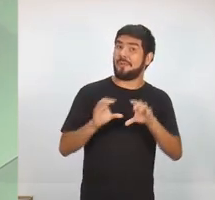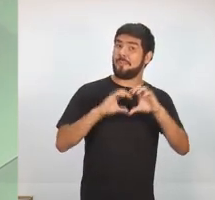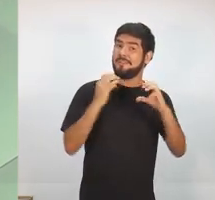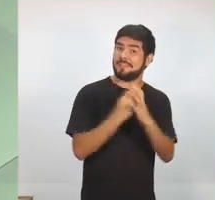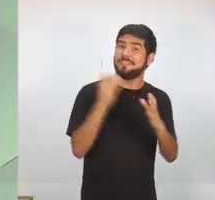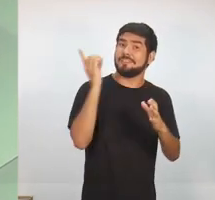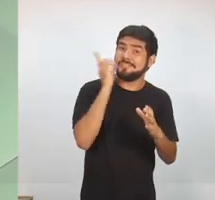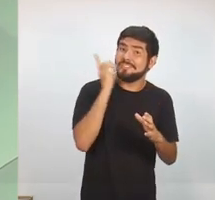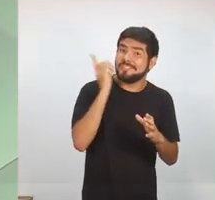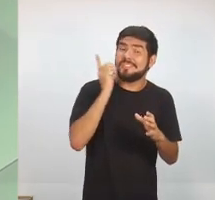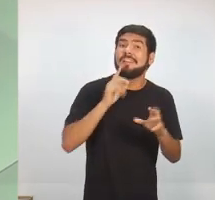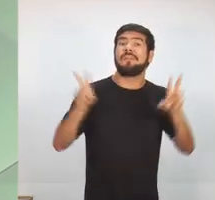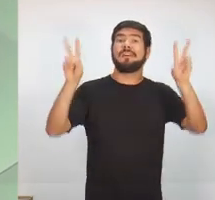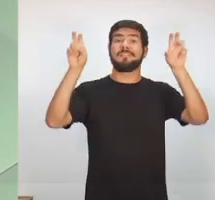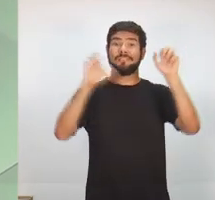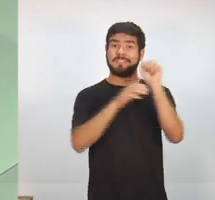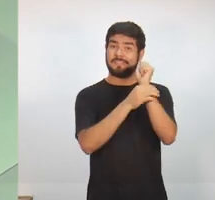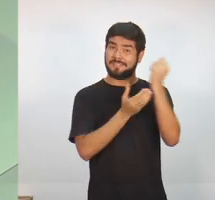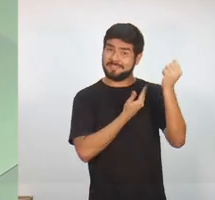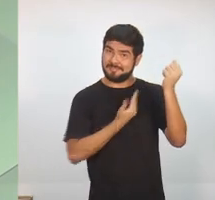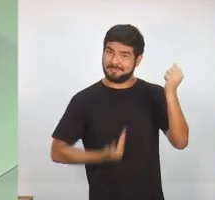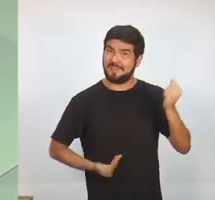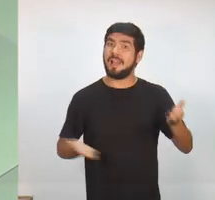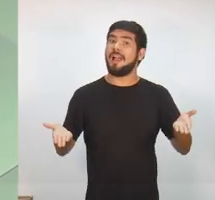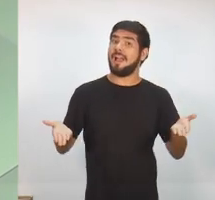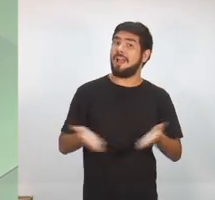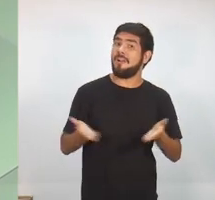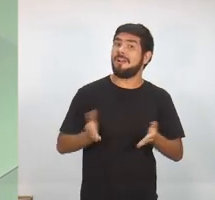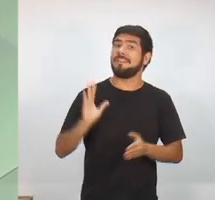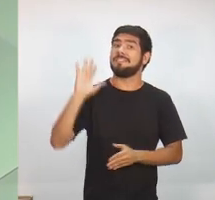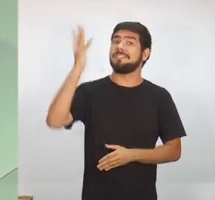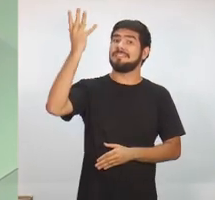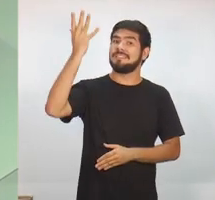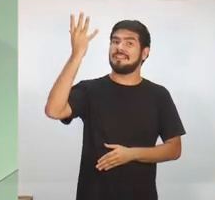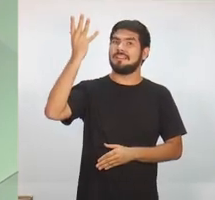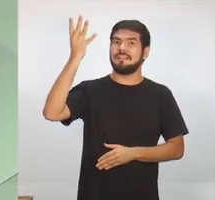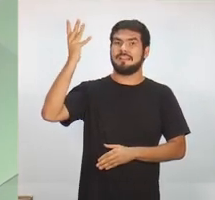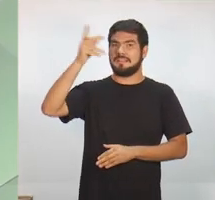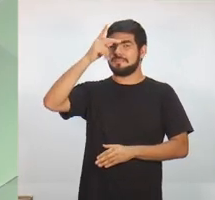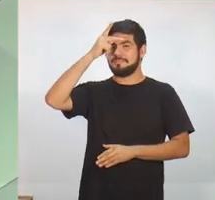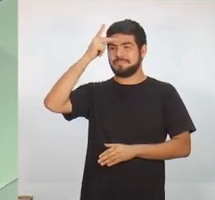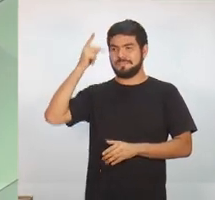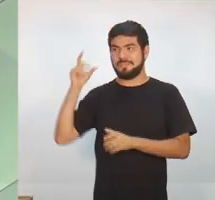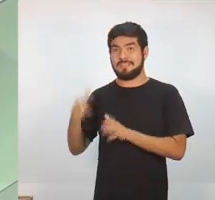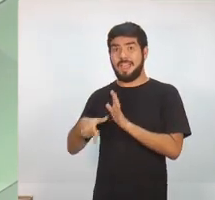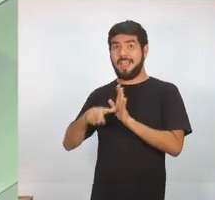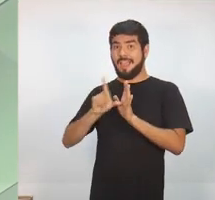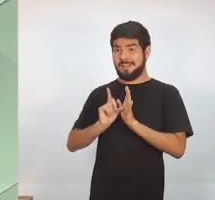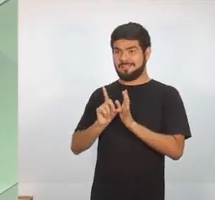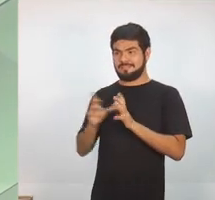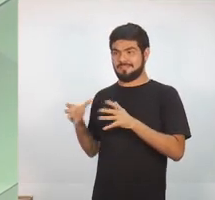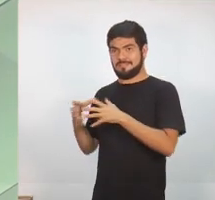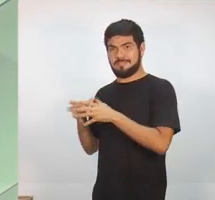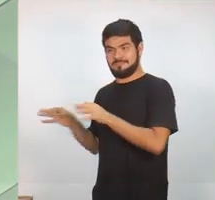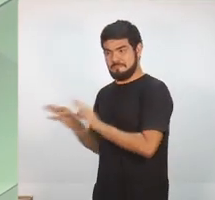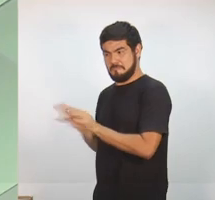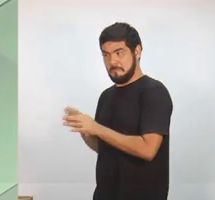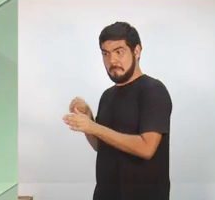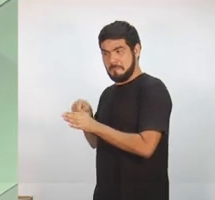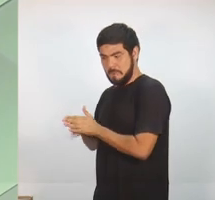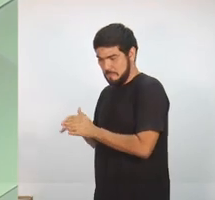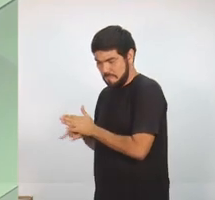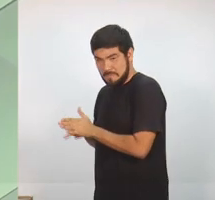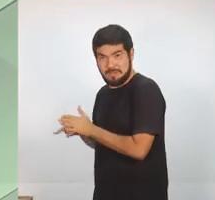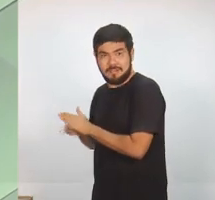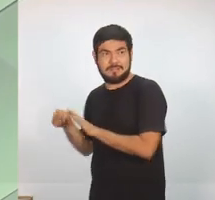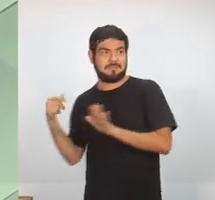sobre segurança pública. Nesse bloco, os candidatos vão responder a uma pergunta elaborada pela nossa equipe. Vamos